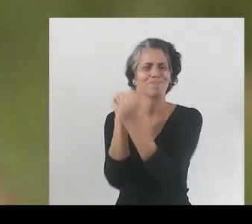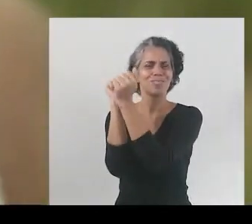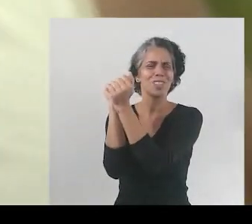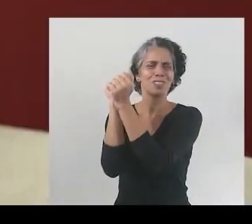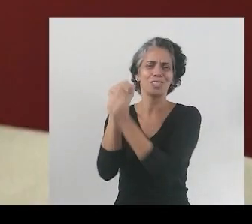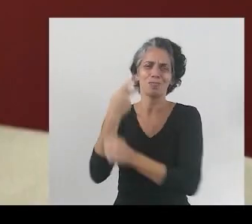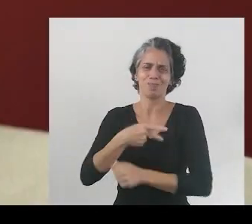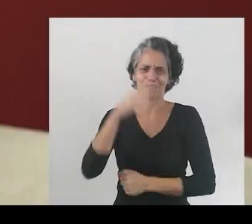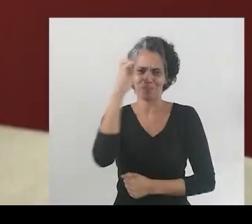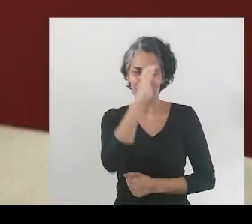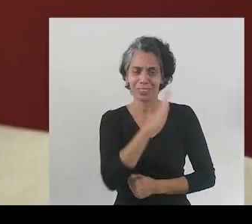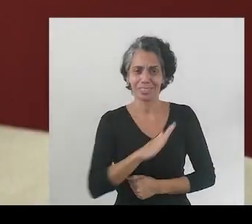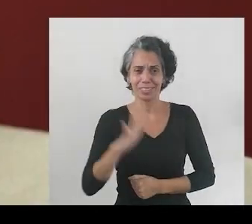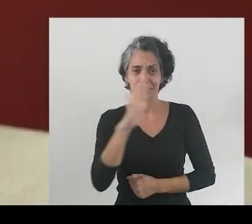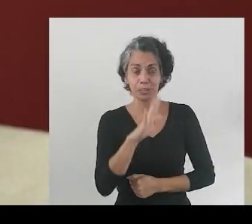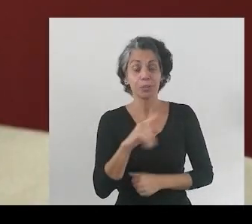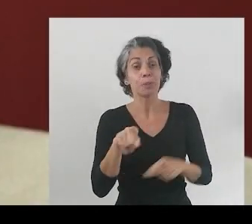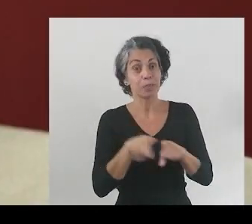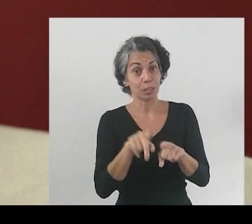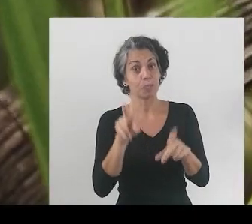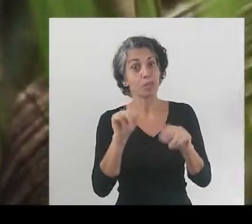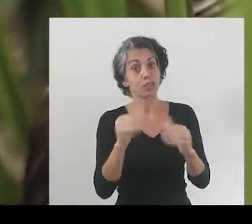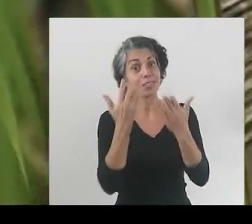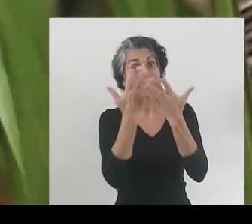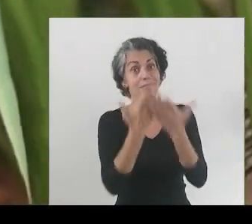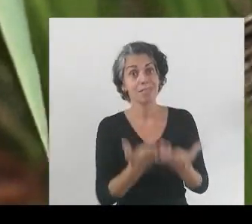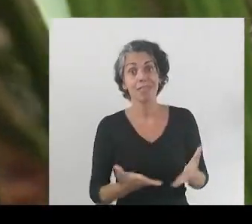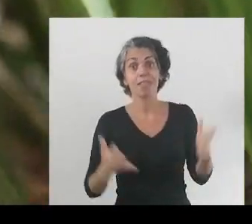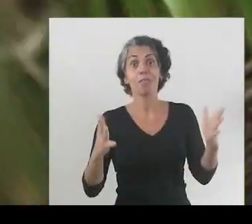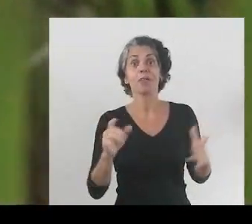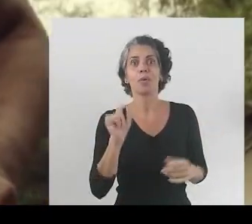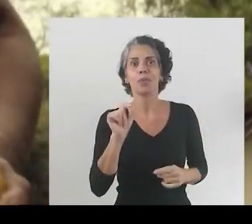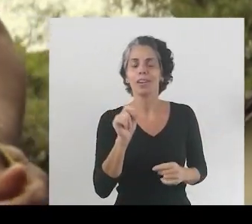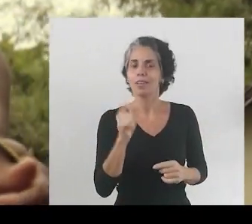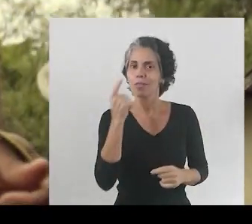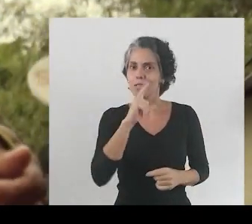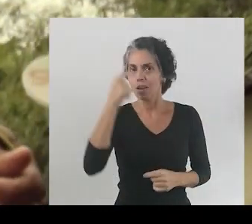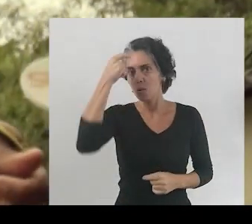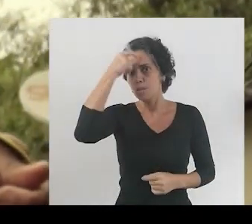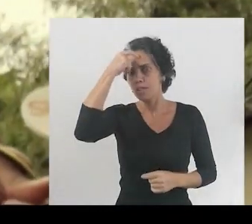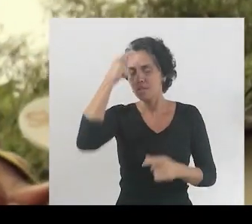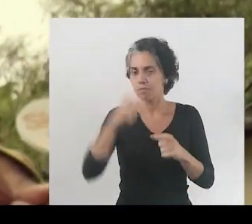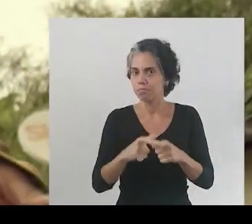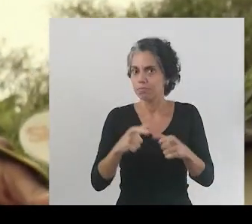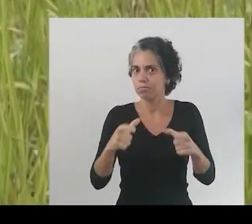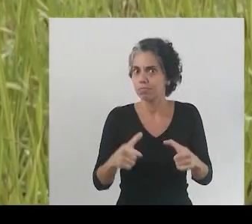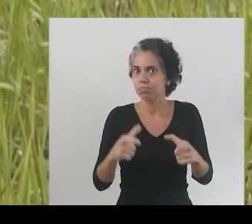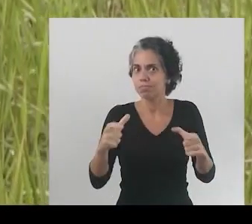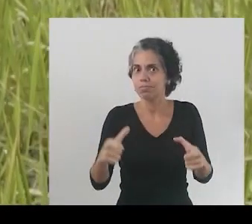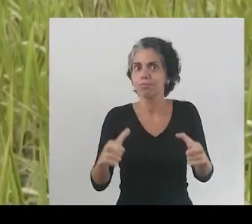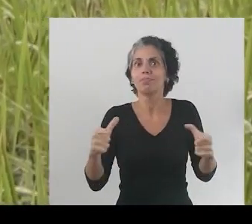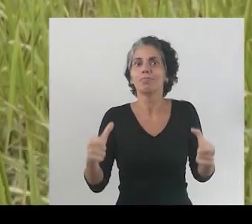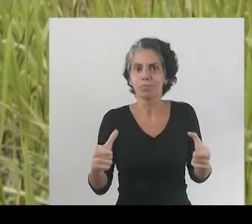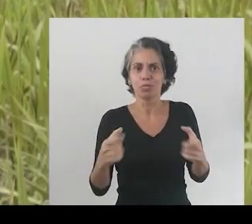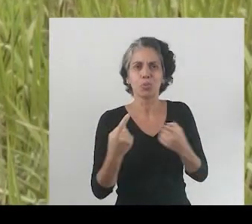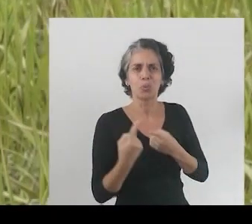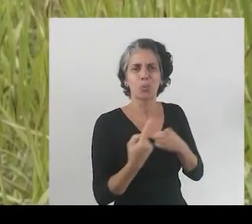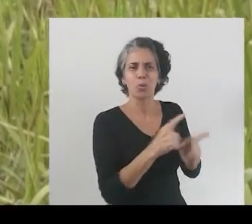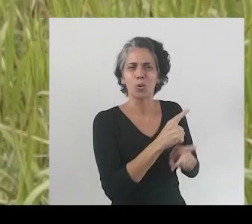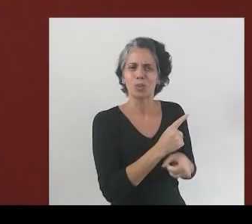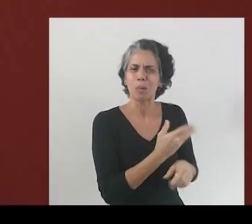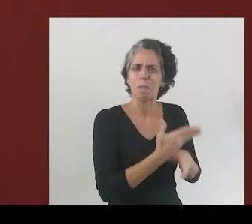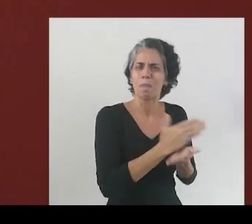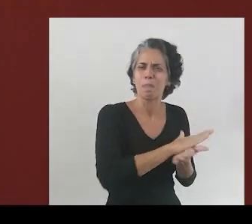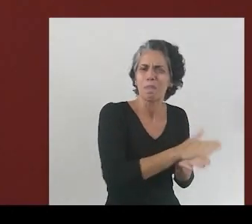dor de cabeça, anemia, fraqueza. Demorou muito a descobrir e, quando foi descoberto, eu já estava renal. Eu